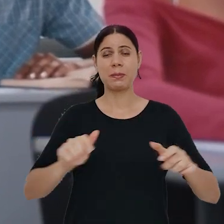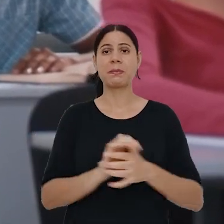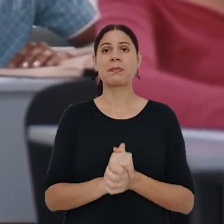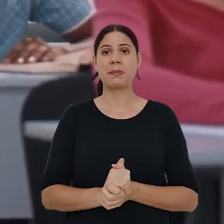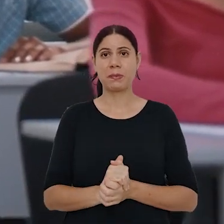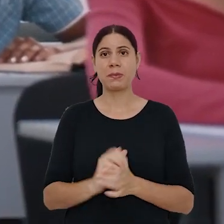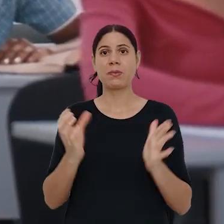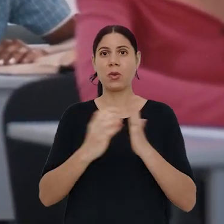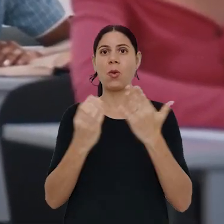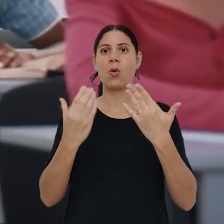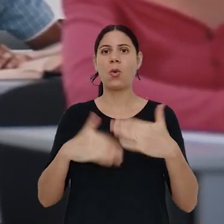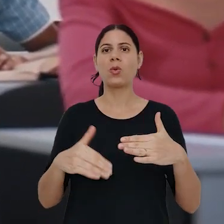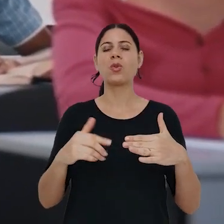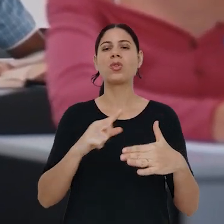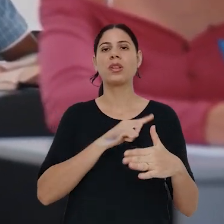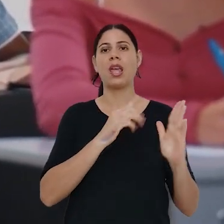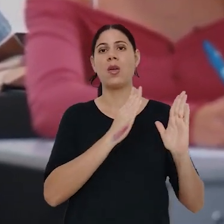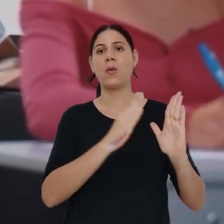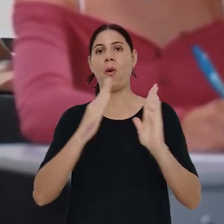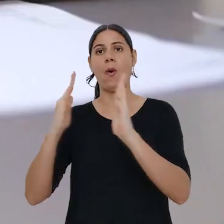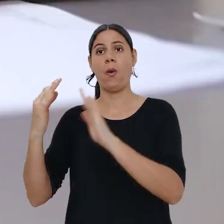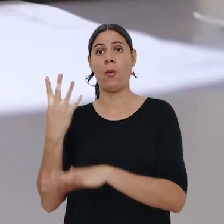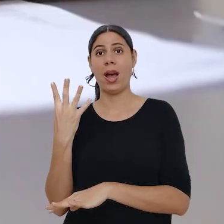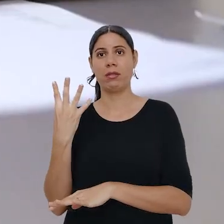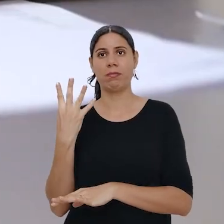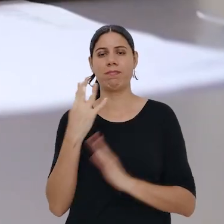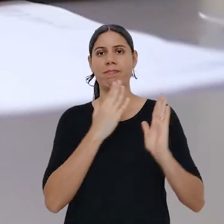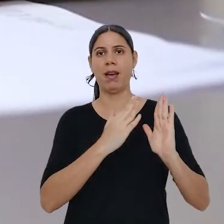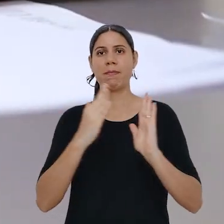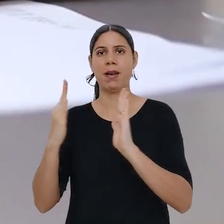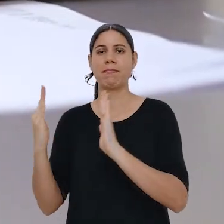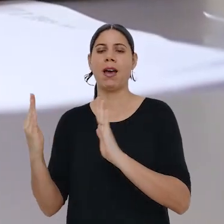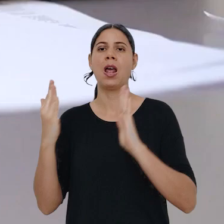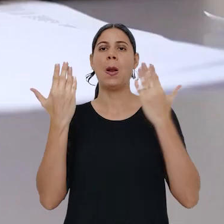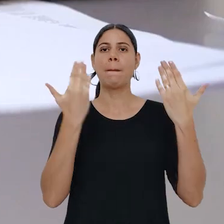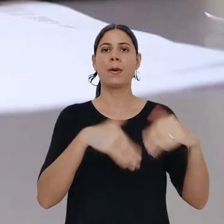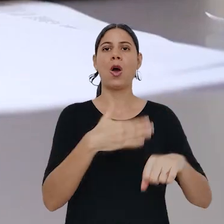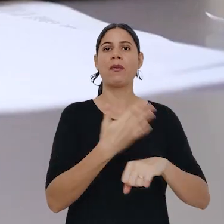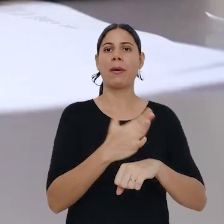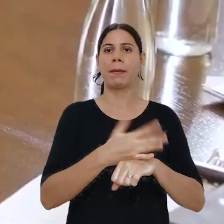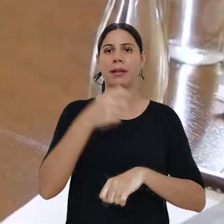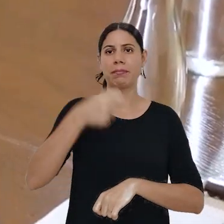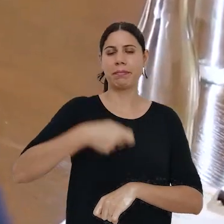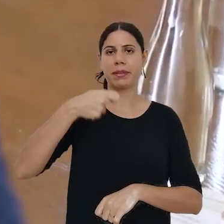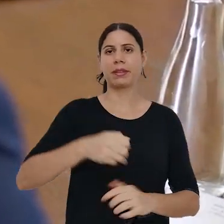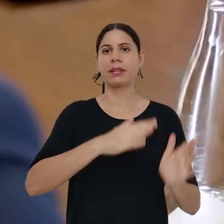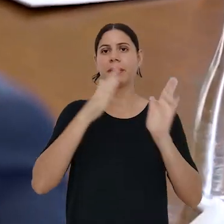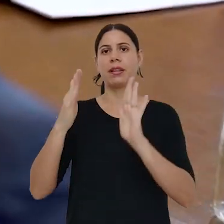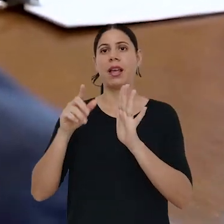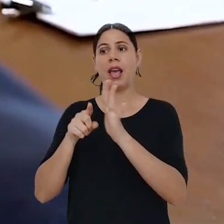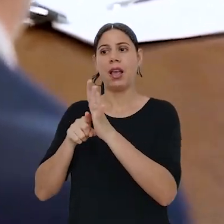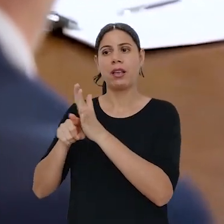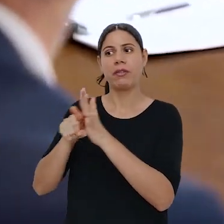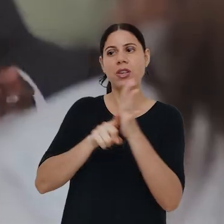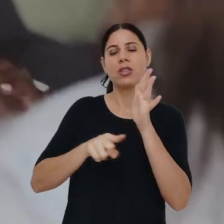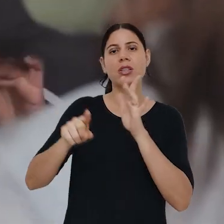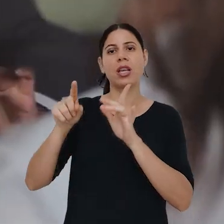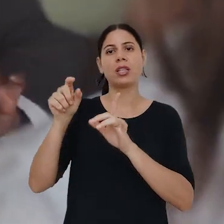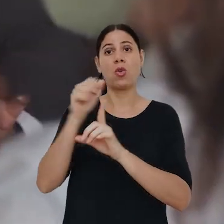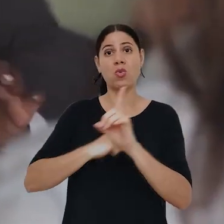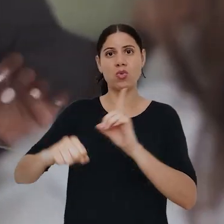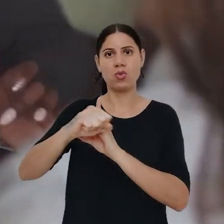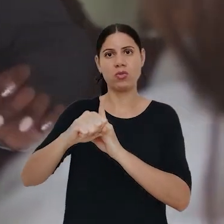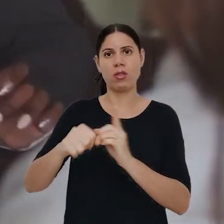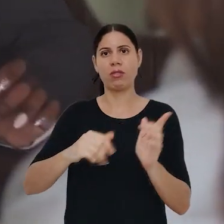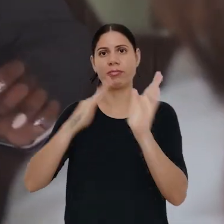concurso ainda terá outras quatro fases, entre elas a prova prática de sentenças, a investigação social e a